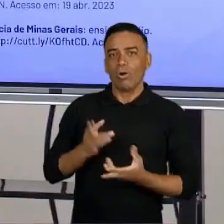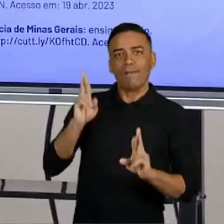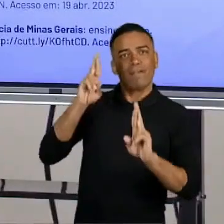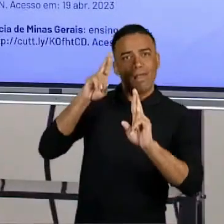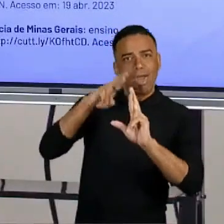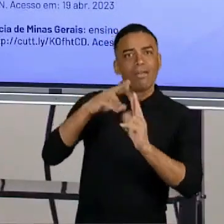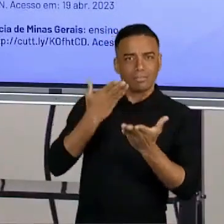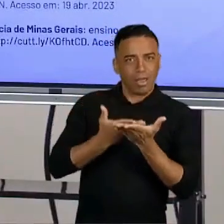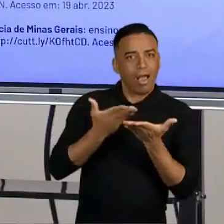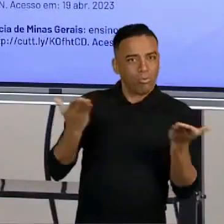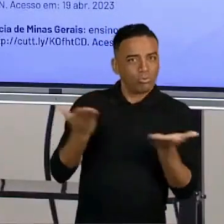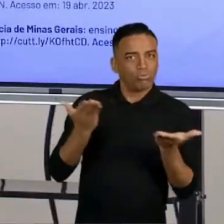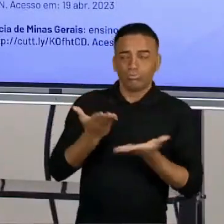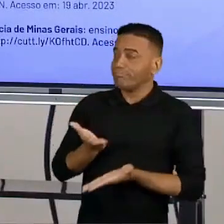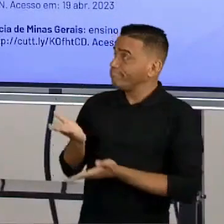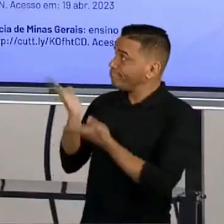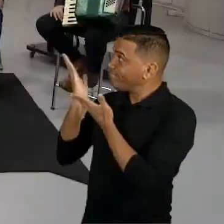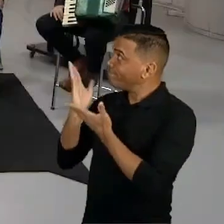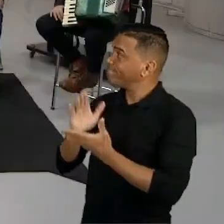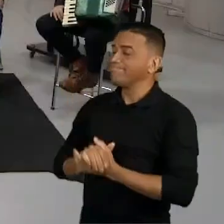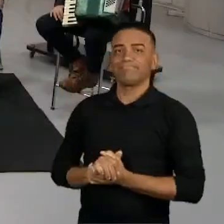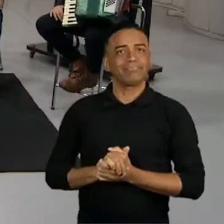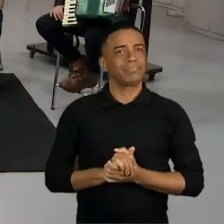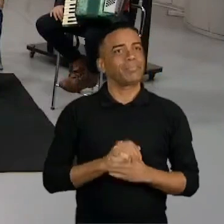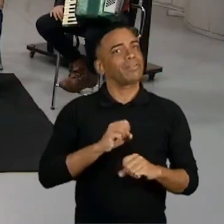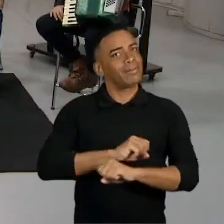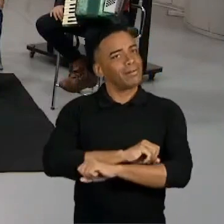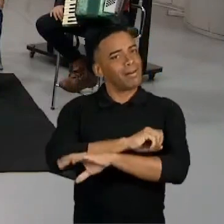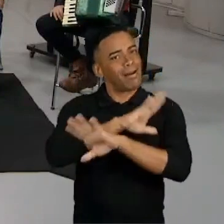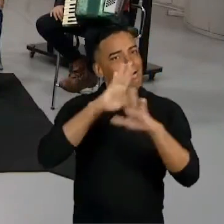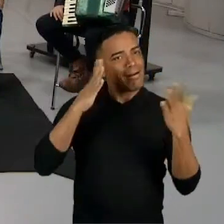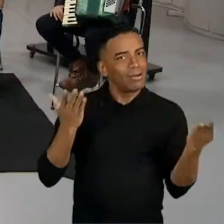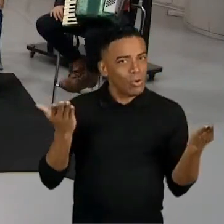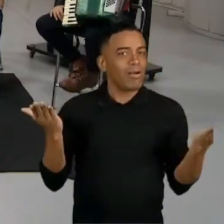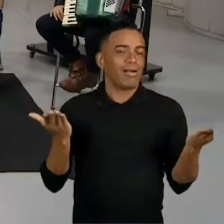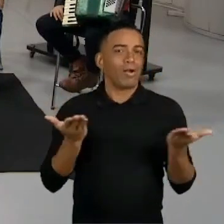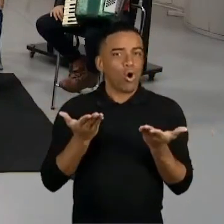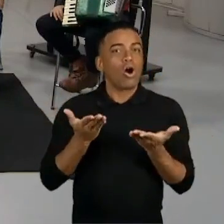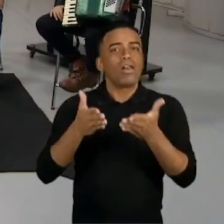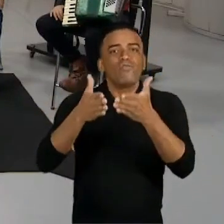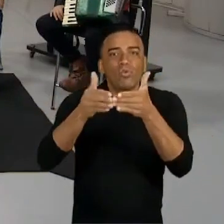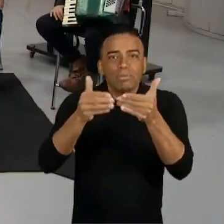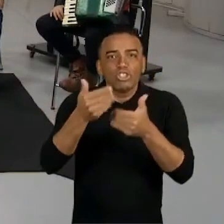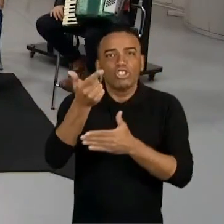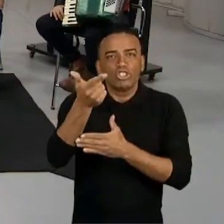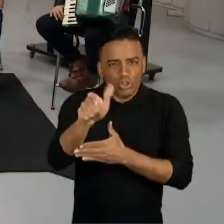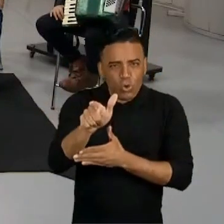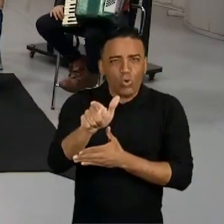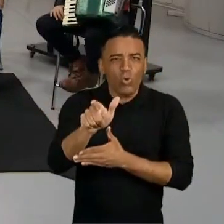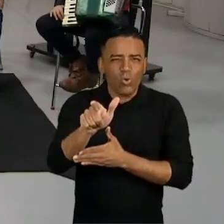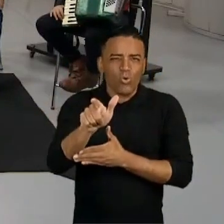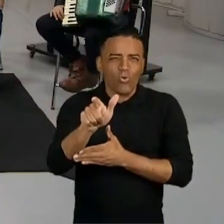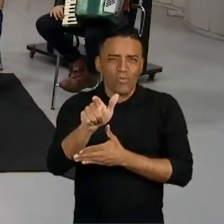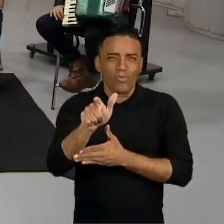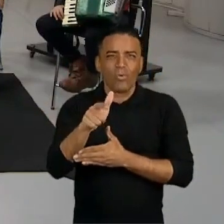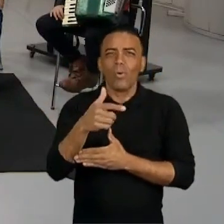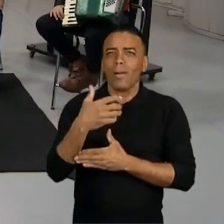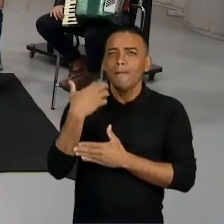referências do meu trabalho. E claro que agora eu quero pedir pra vocês só mais aquela musiquinha.